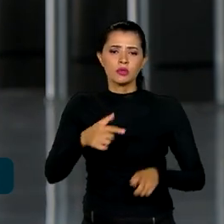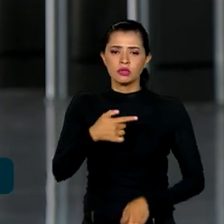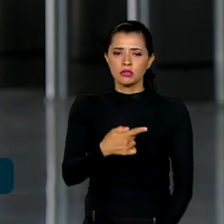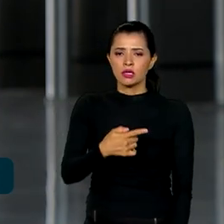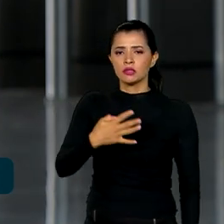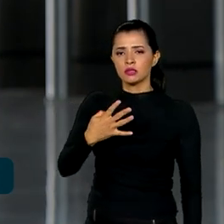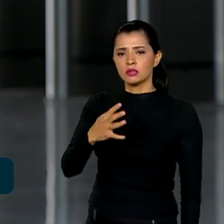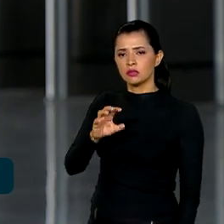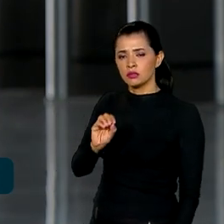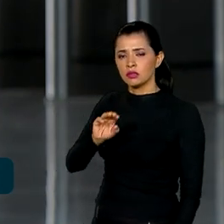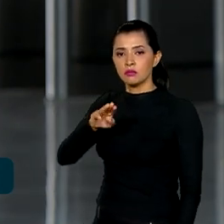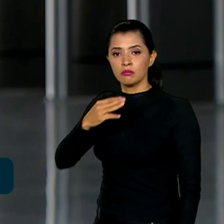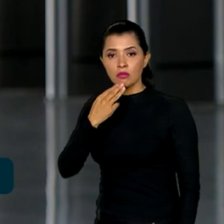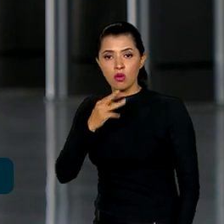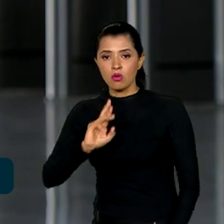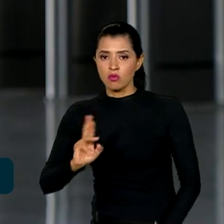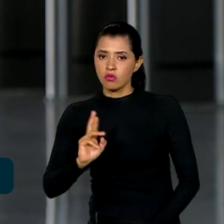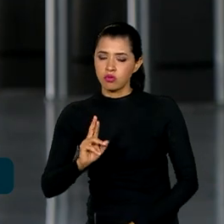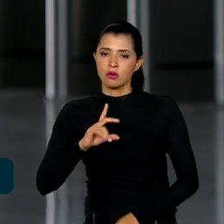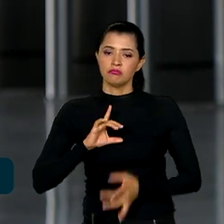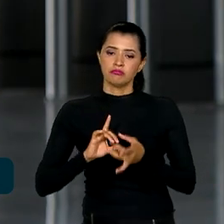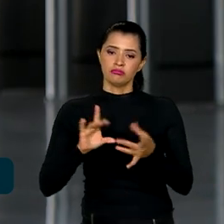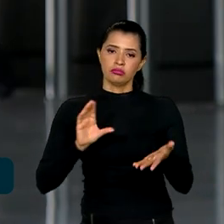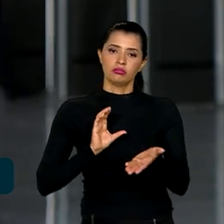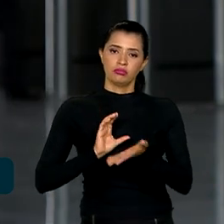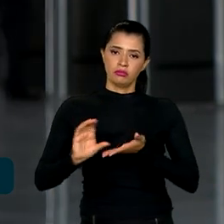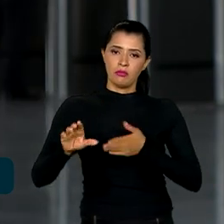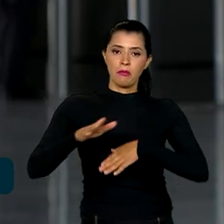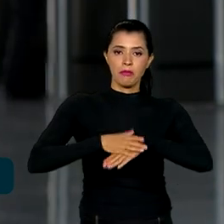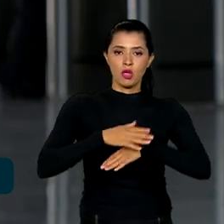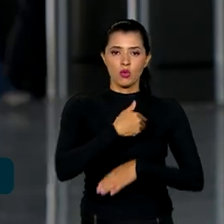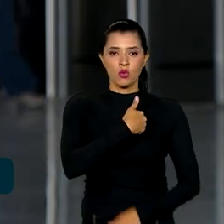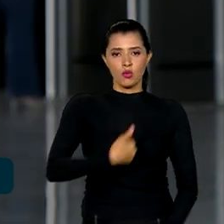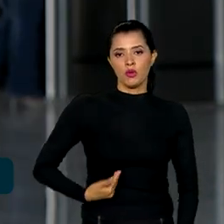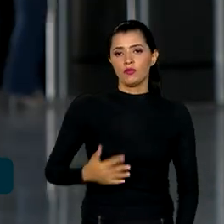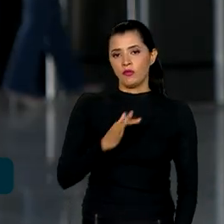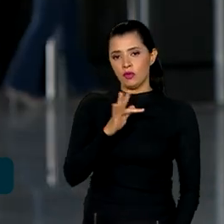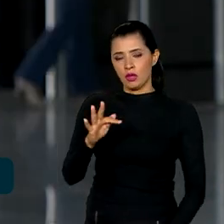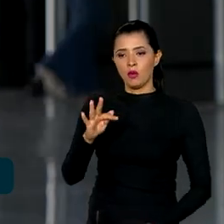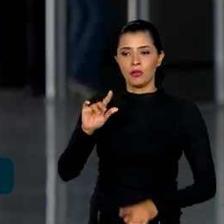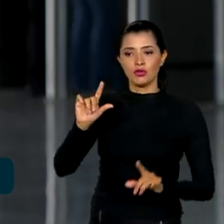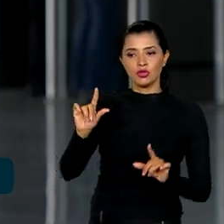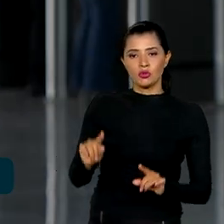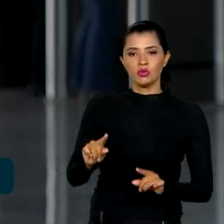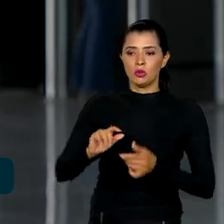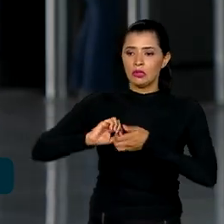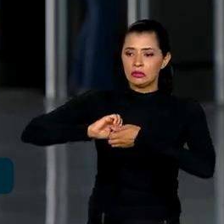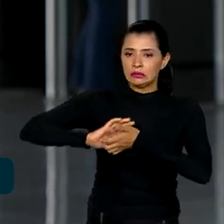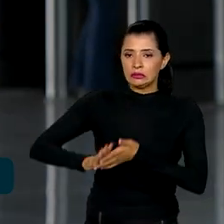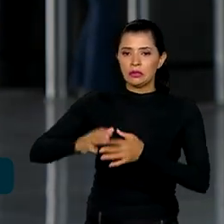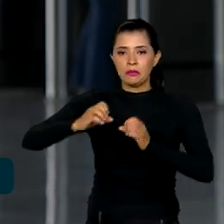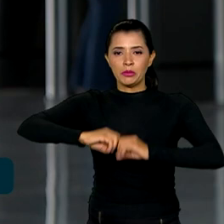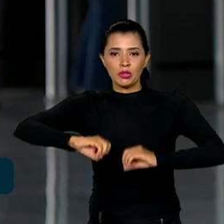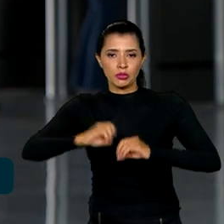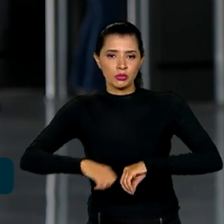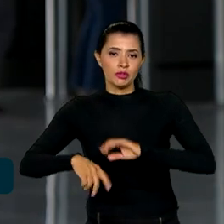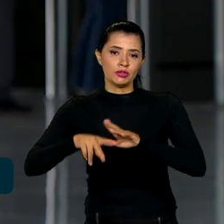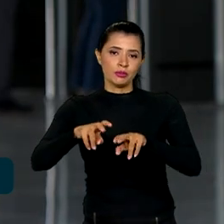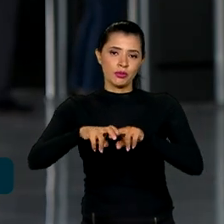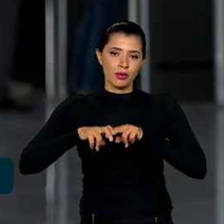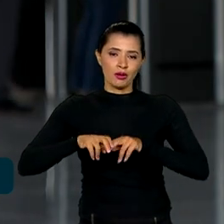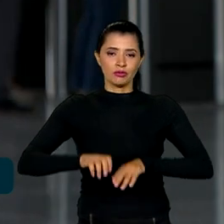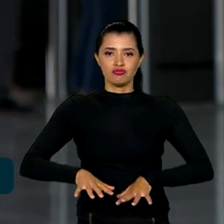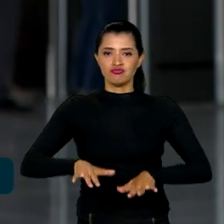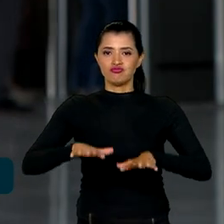740 milhões disponibilizados pelo governo federal para minimizar os danos causados pelas enchentes.